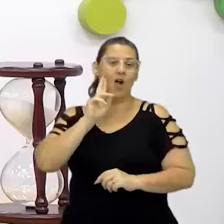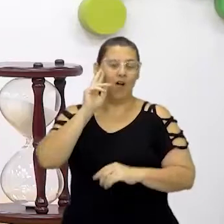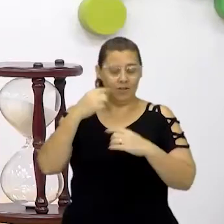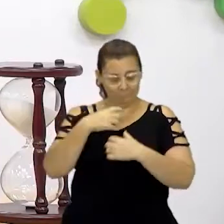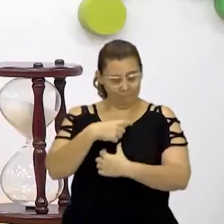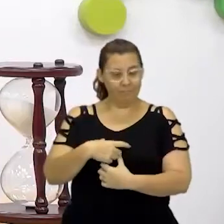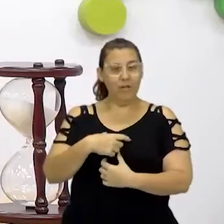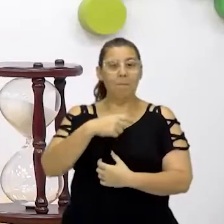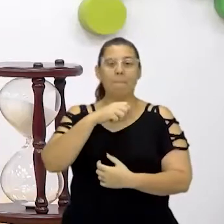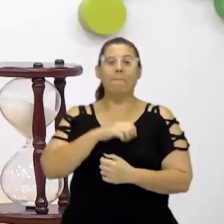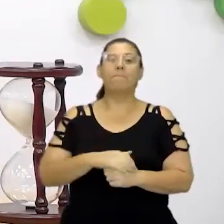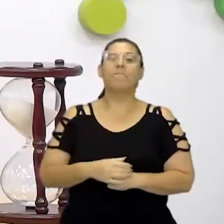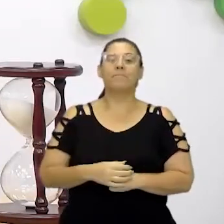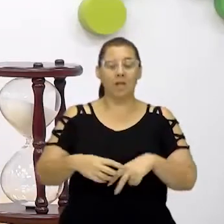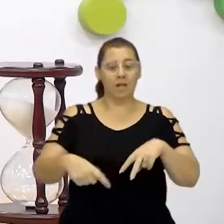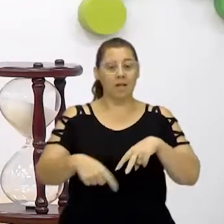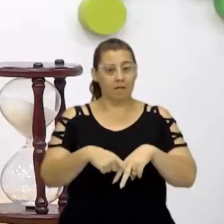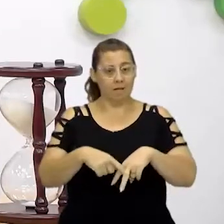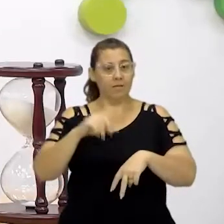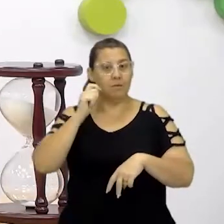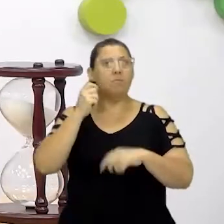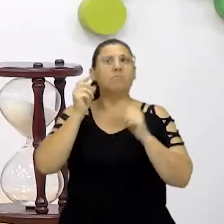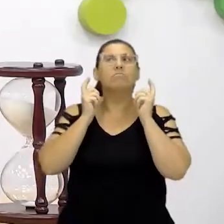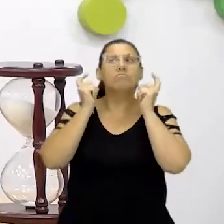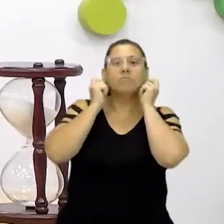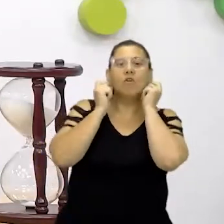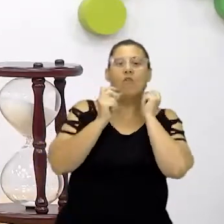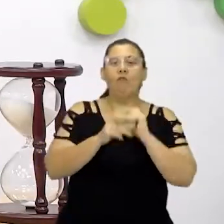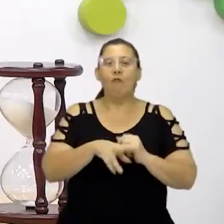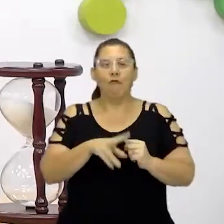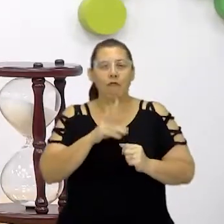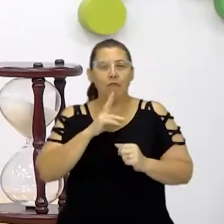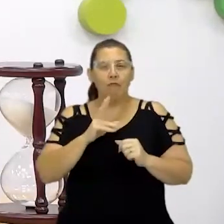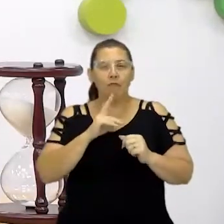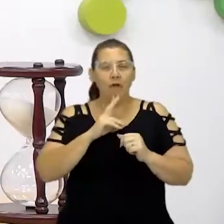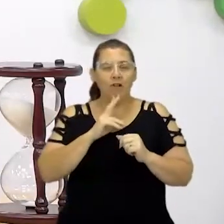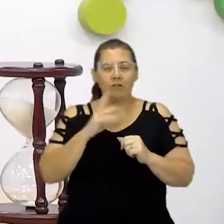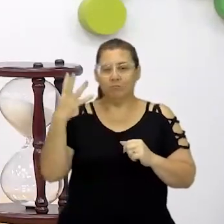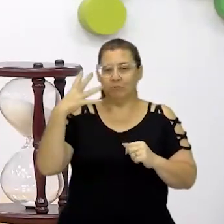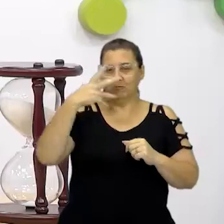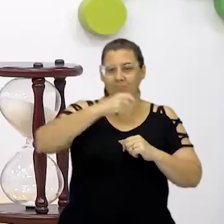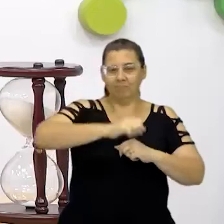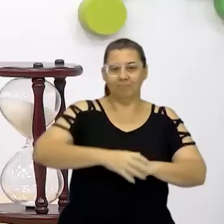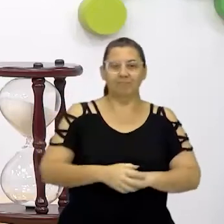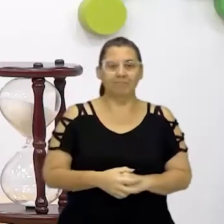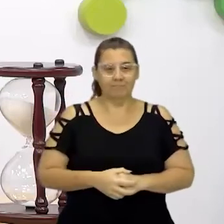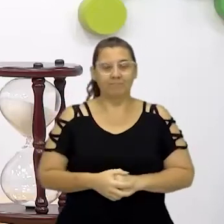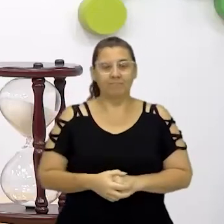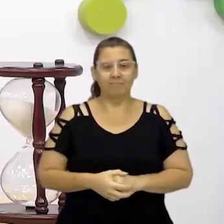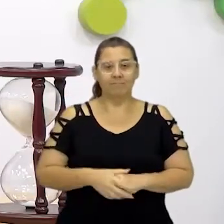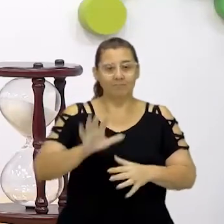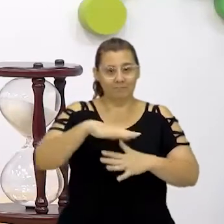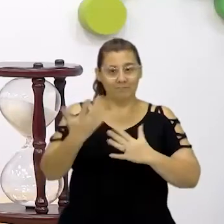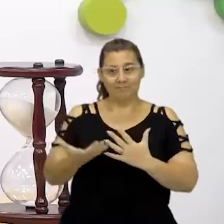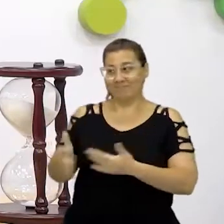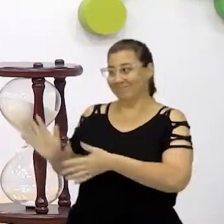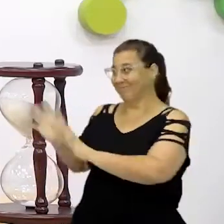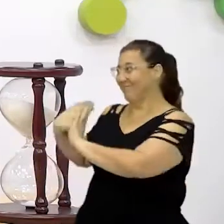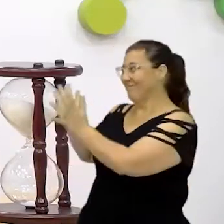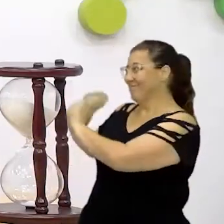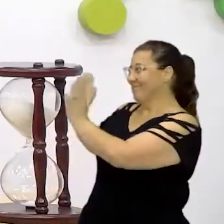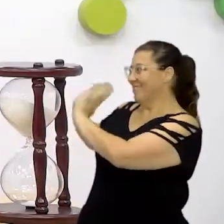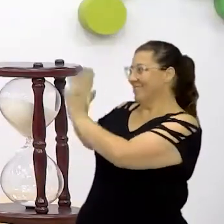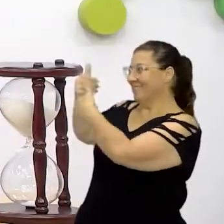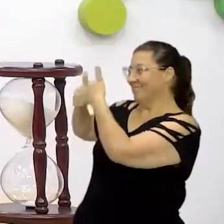branca e uma calça preta. Estou com um brinco verde, um verde bem florescente. E aqui comigo no Libras, a Jana também.